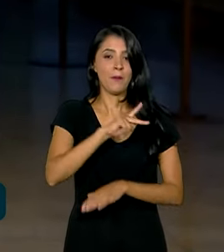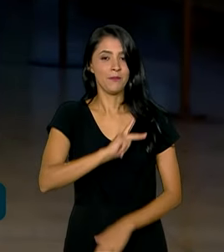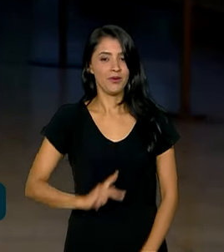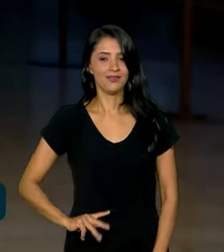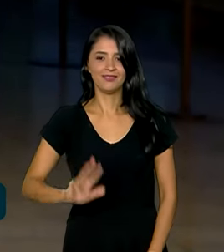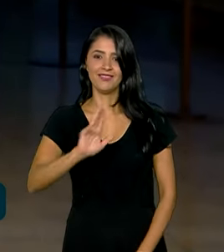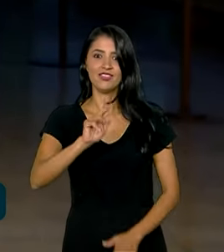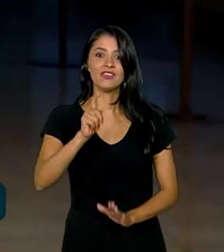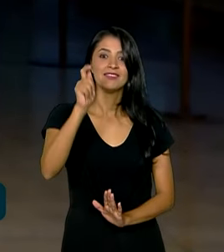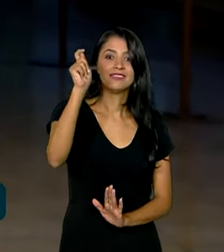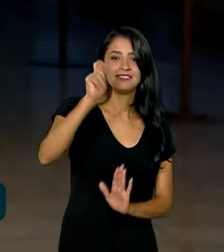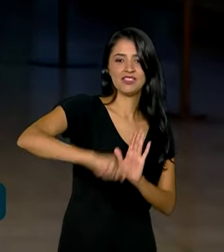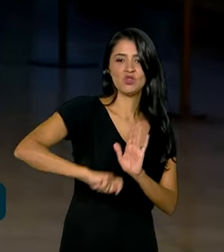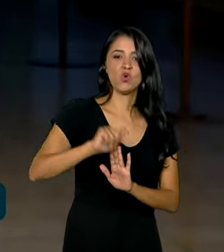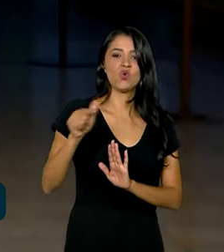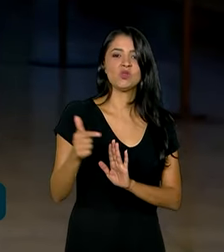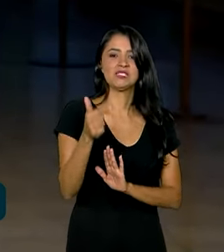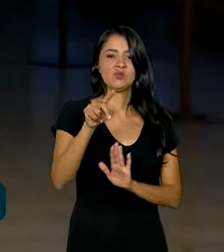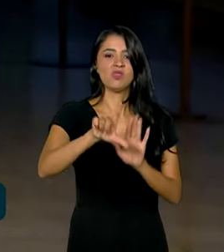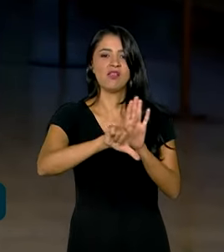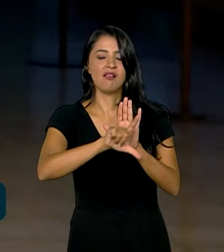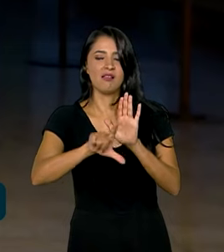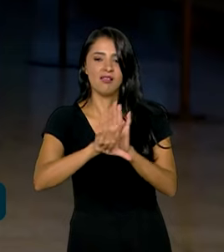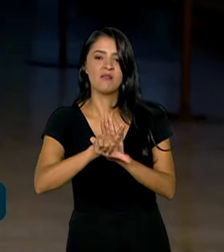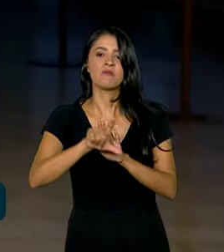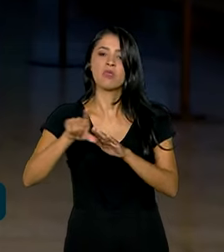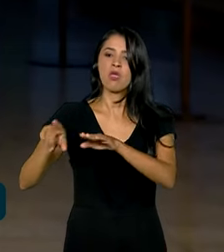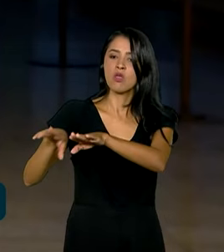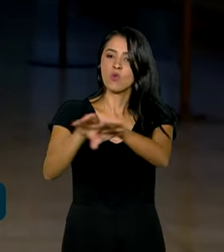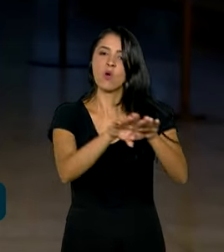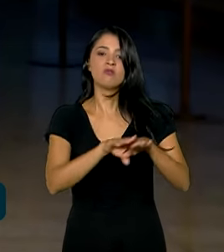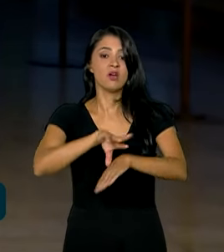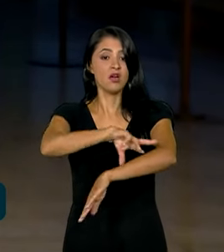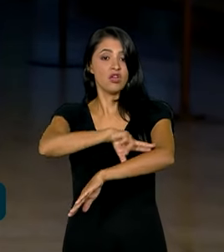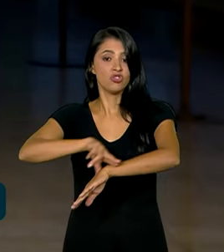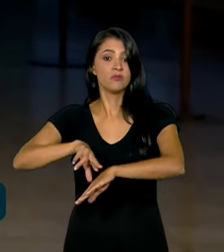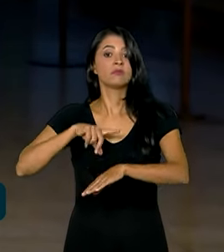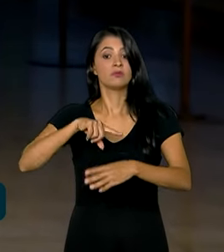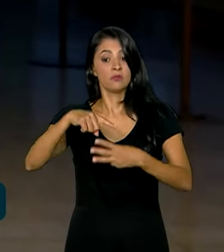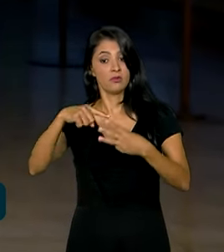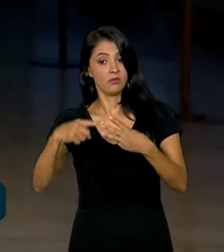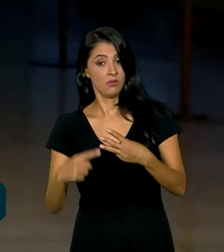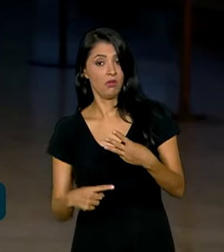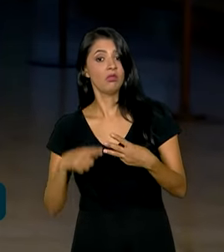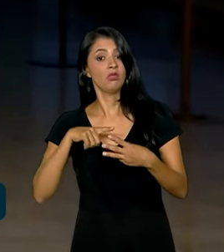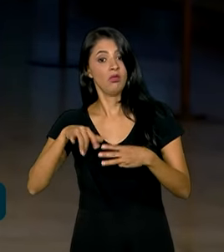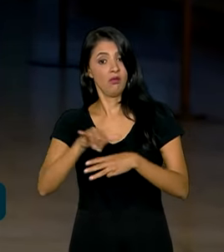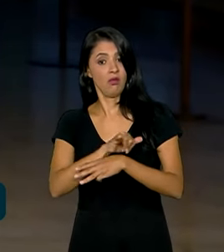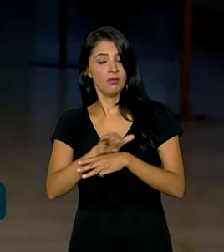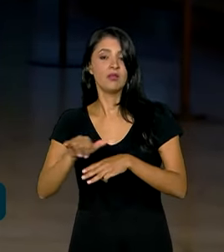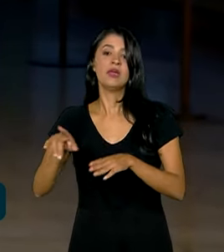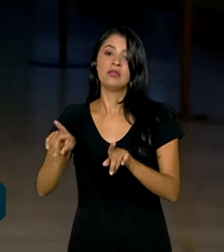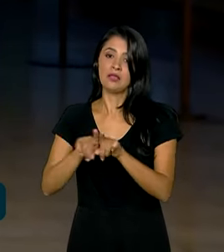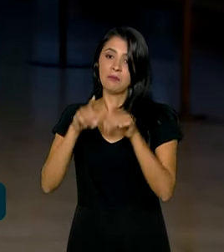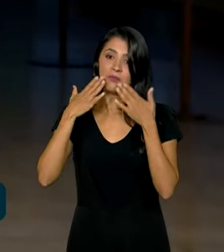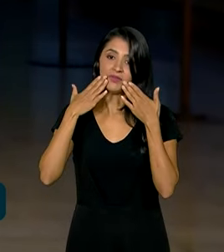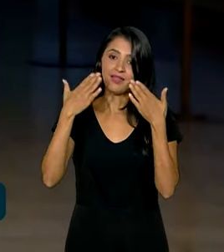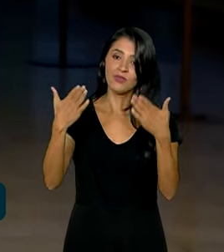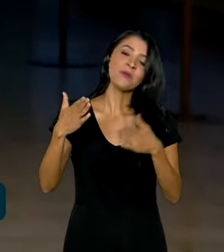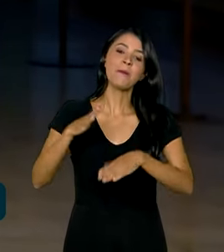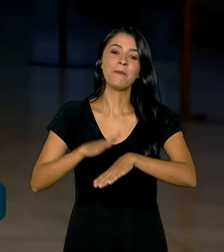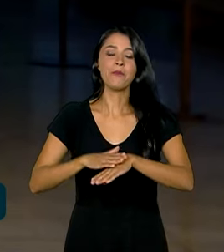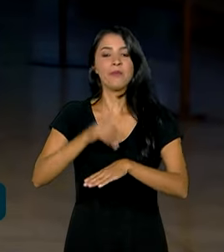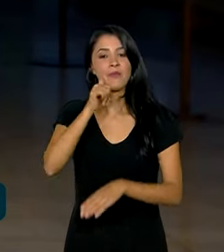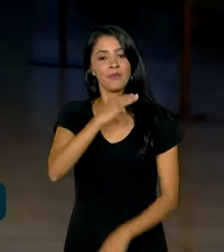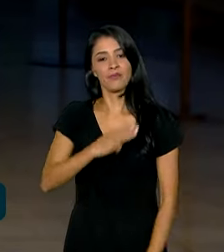pacote pela Igualdade Racial, que é um conjunto de 13 ações, apresentado também pela ministra da Igualdade Racial,